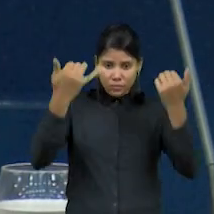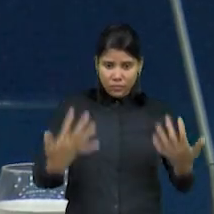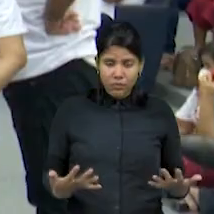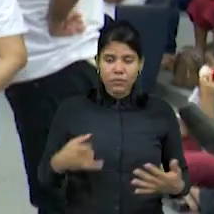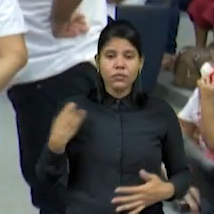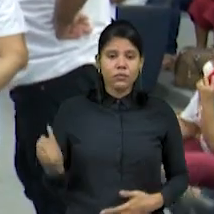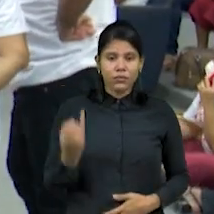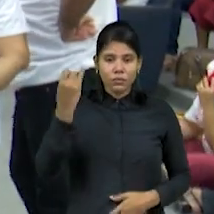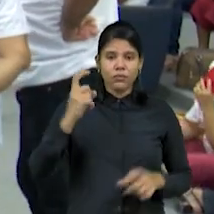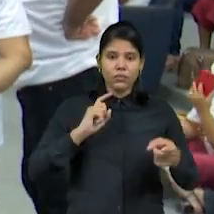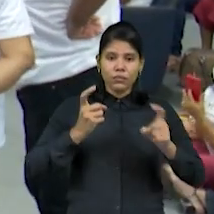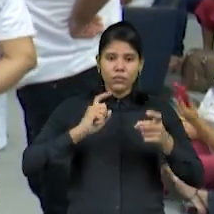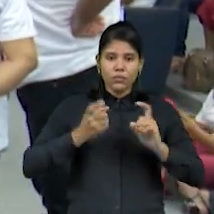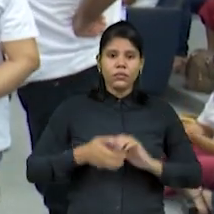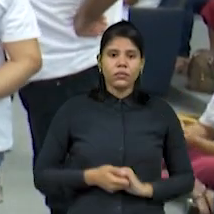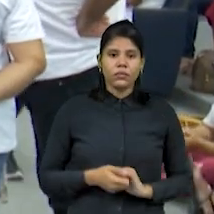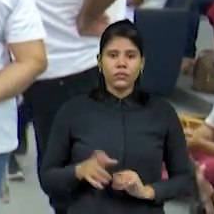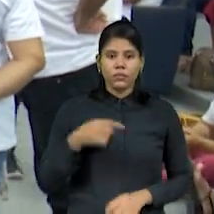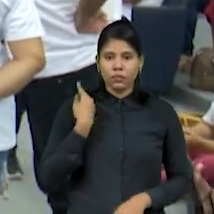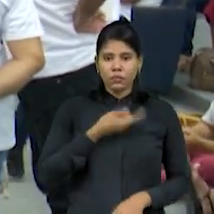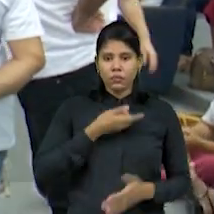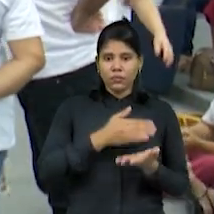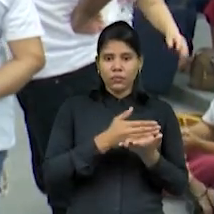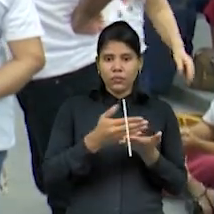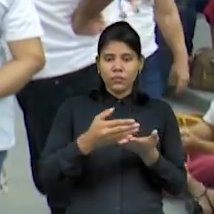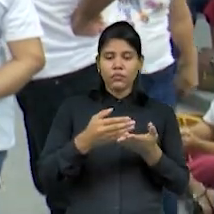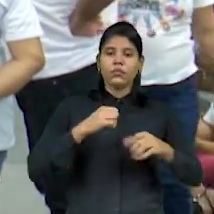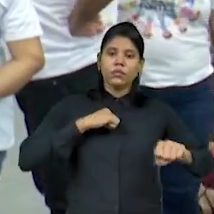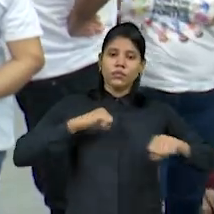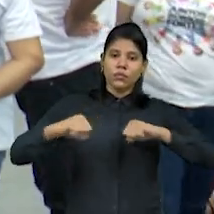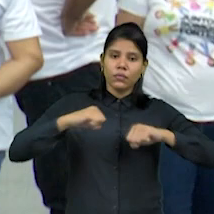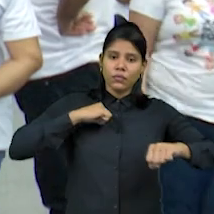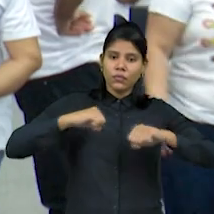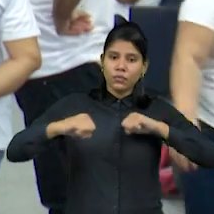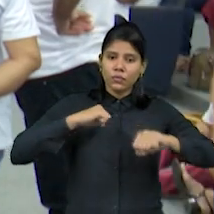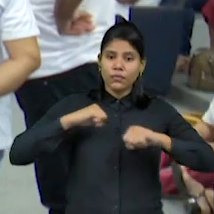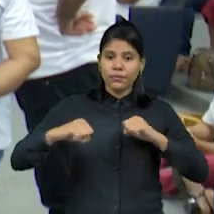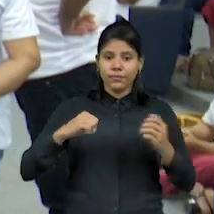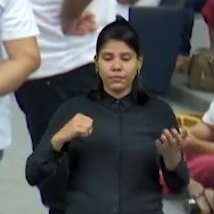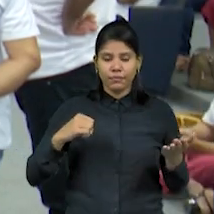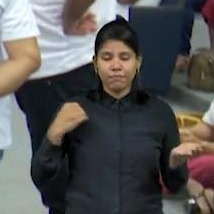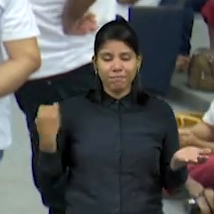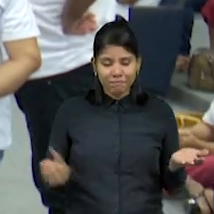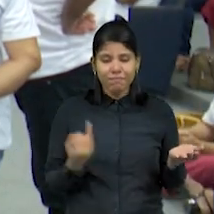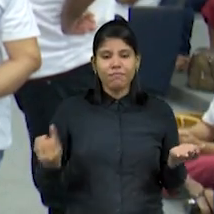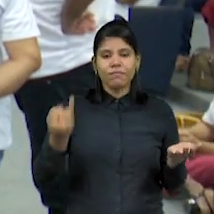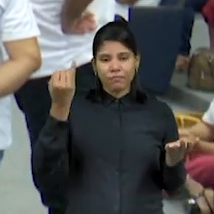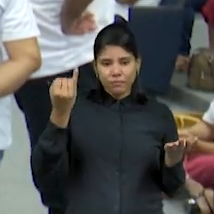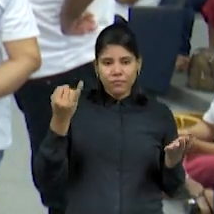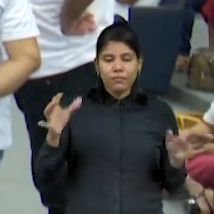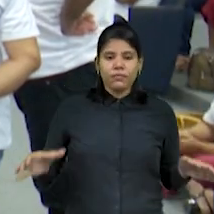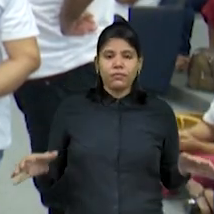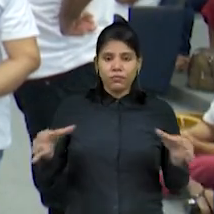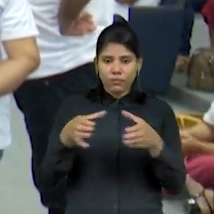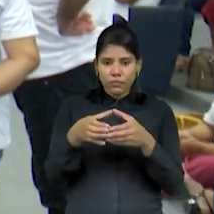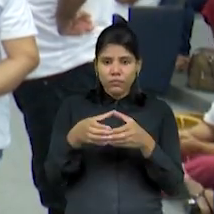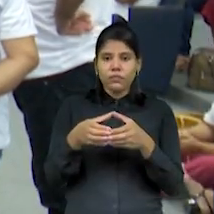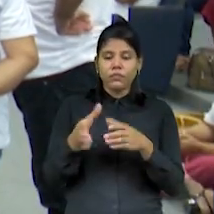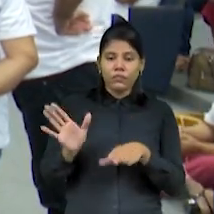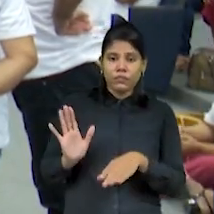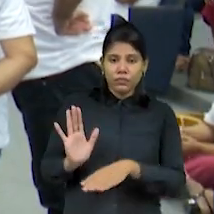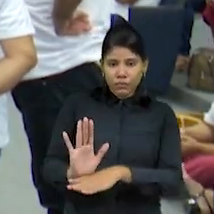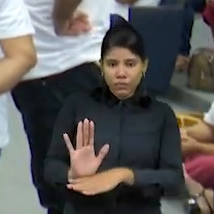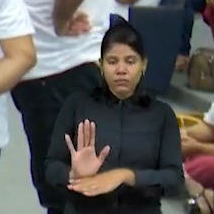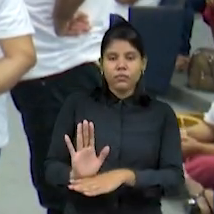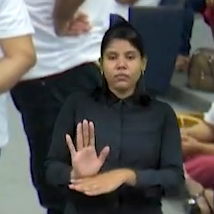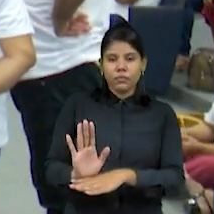do debate. Nós iniciamos um debate muito necessário para uma categoria que contribuiu e continua